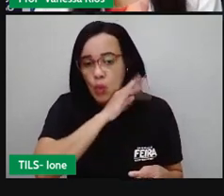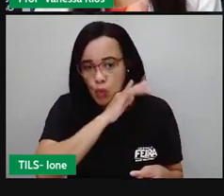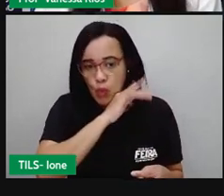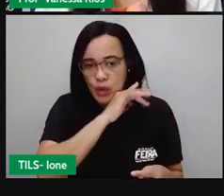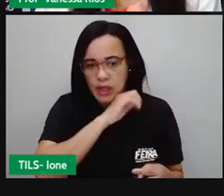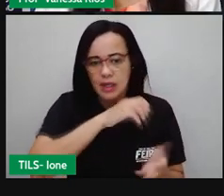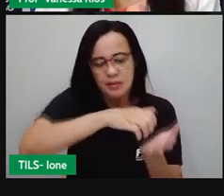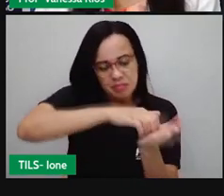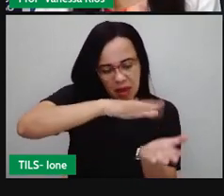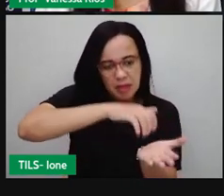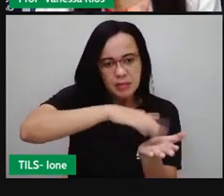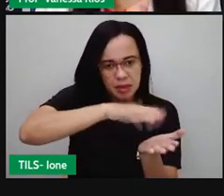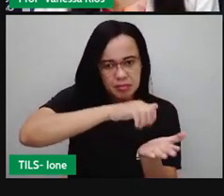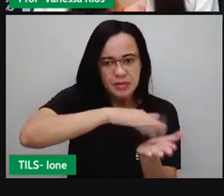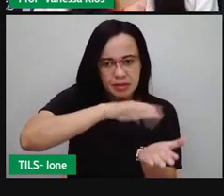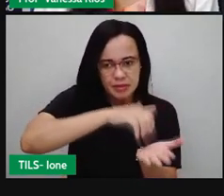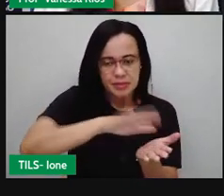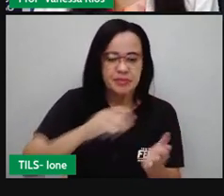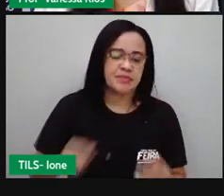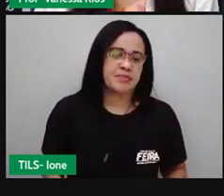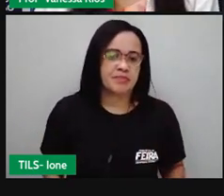Para a bexiga.